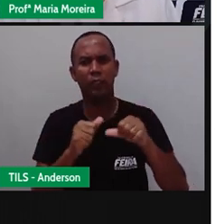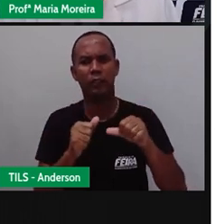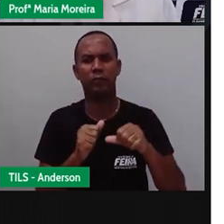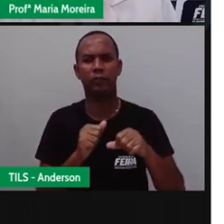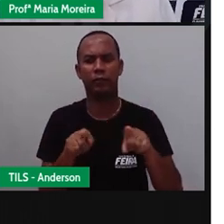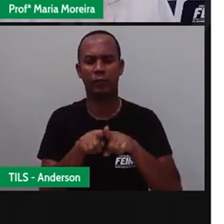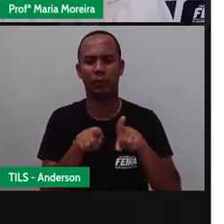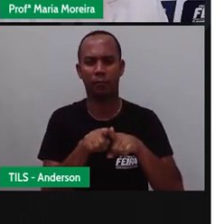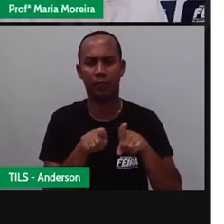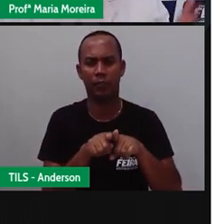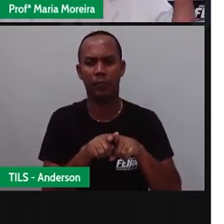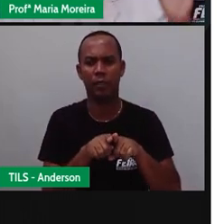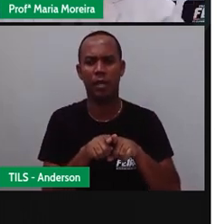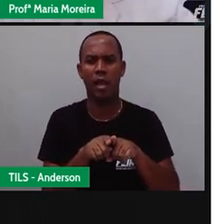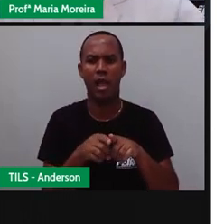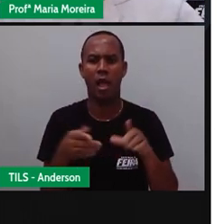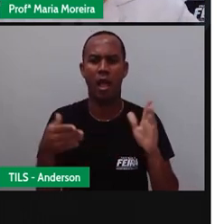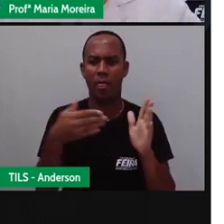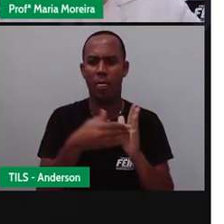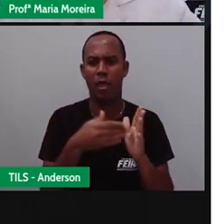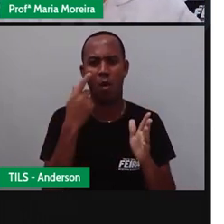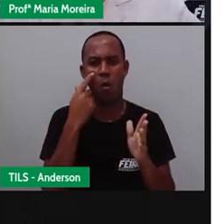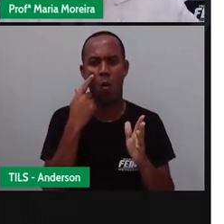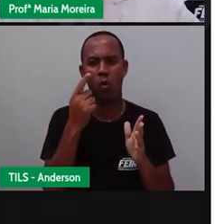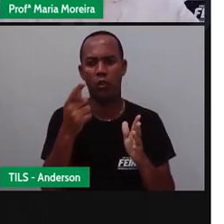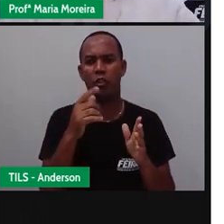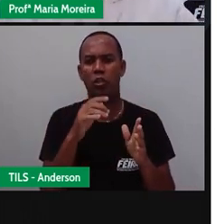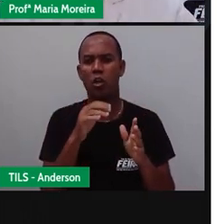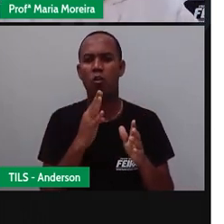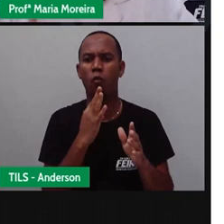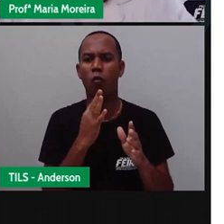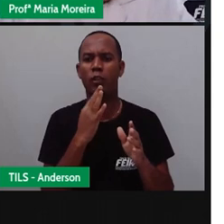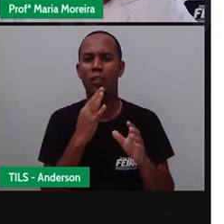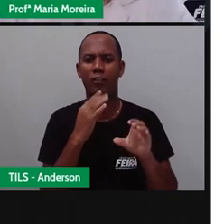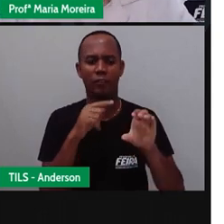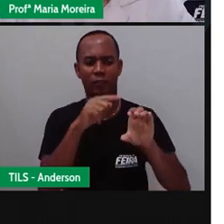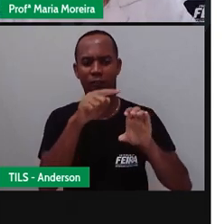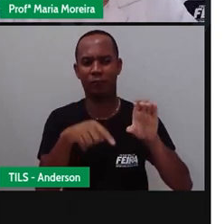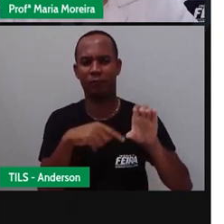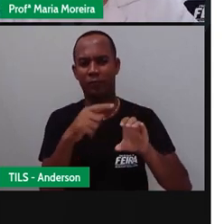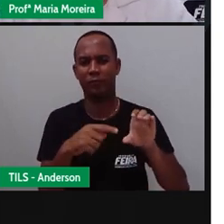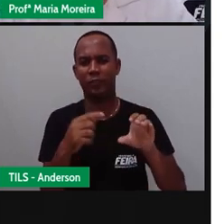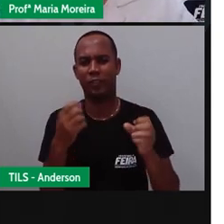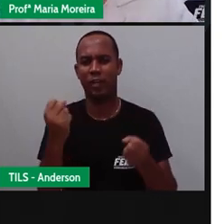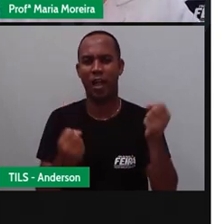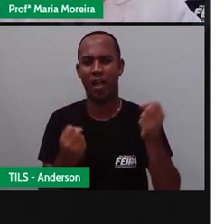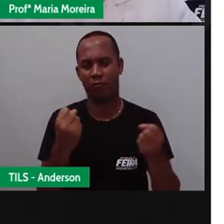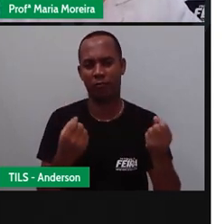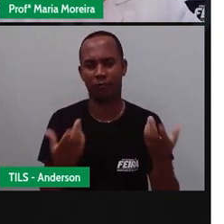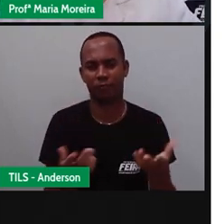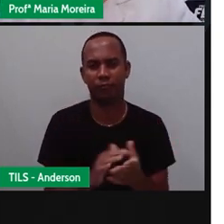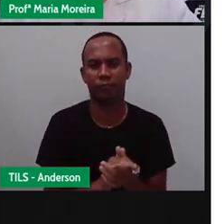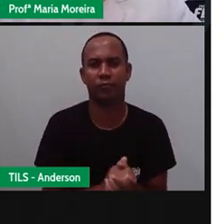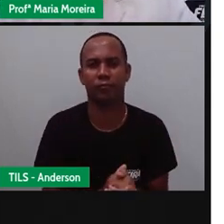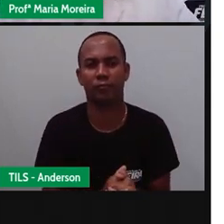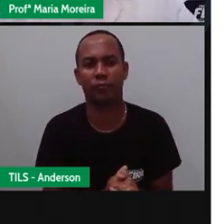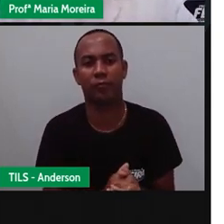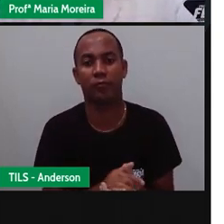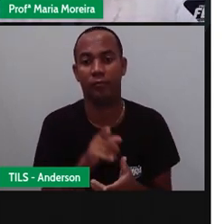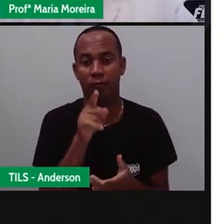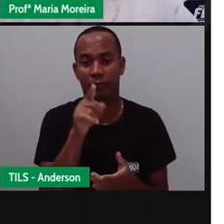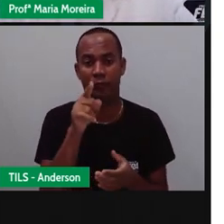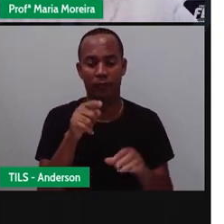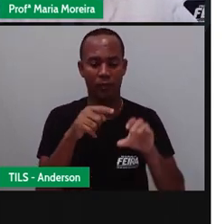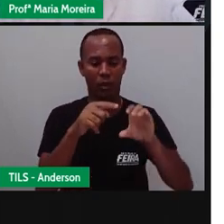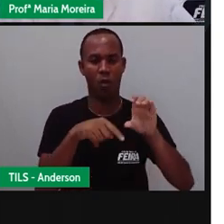borracha. Até a roda. como a gente conhece hoje os pneus do carro. Lembrando para vocês aqui o seguinte, né? A roda